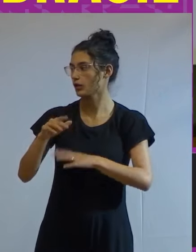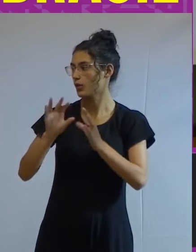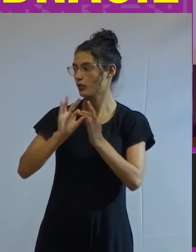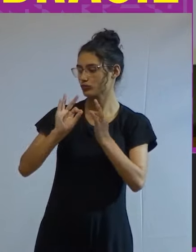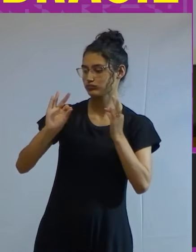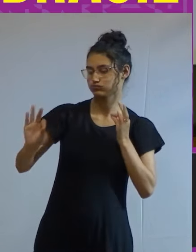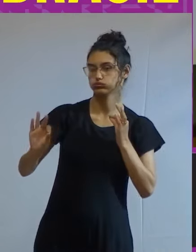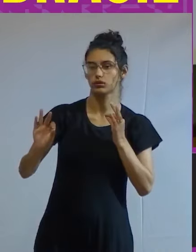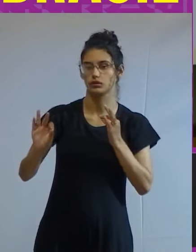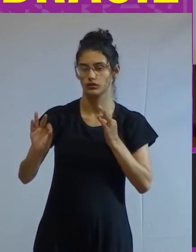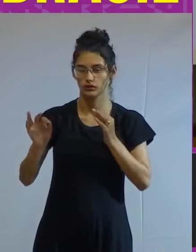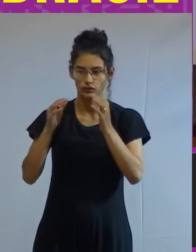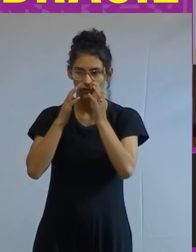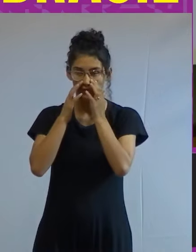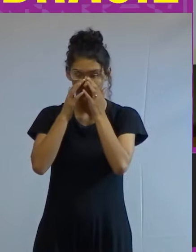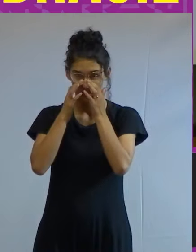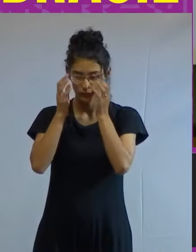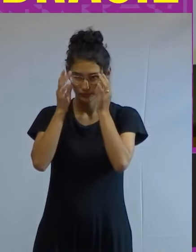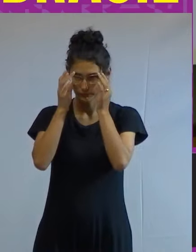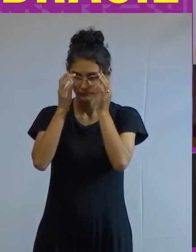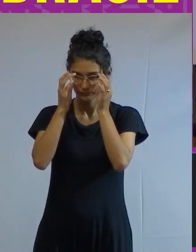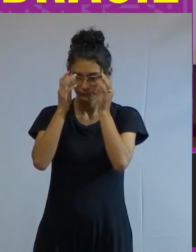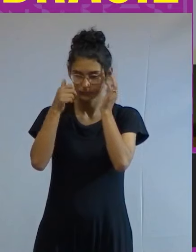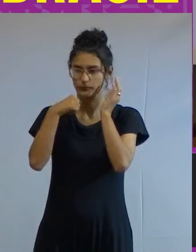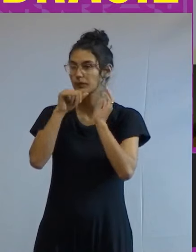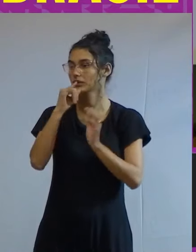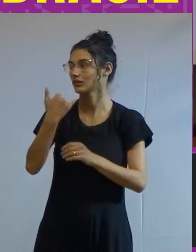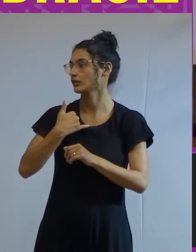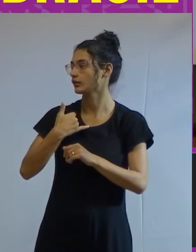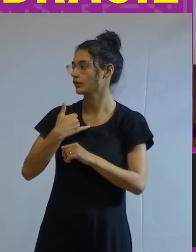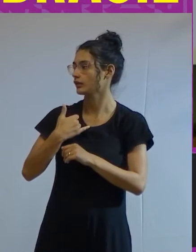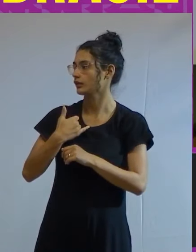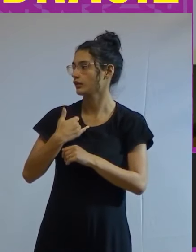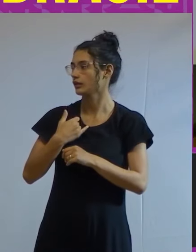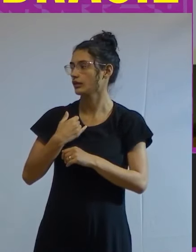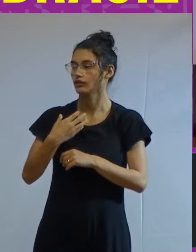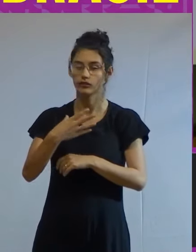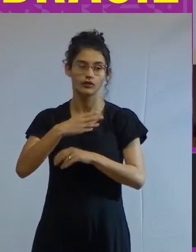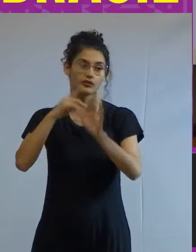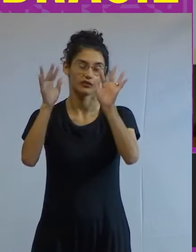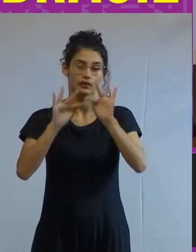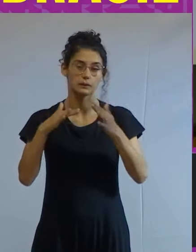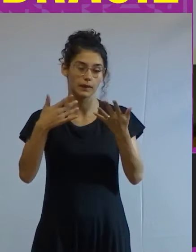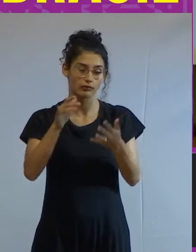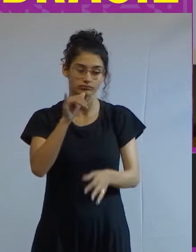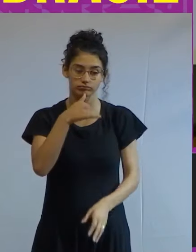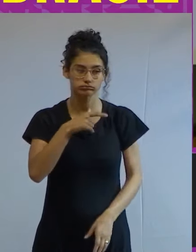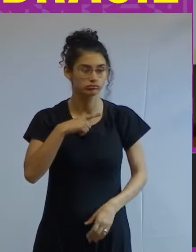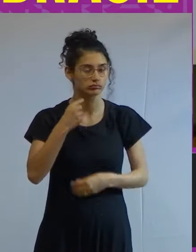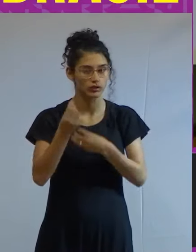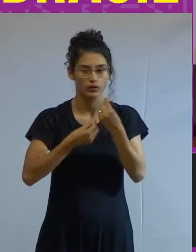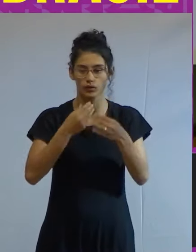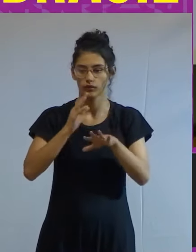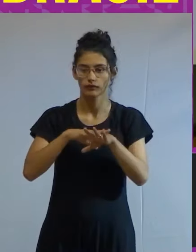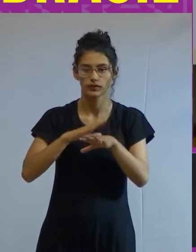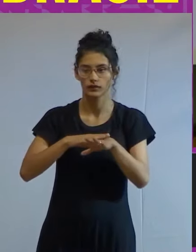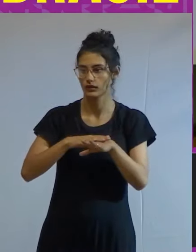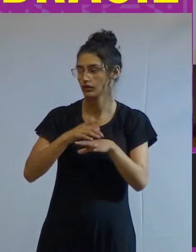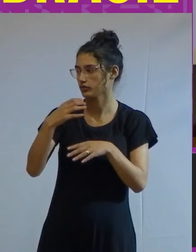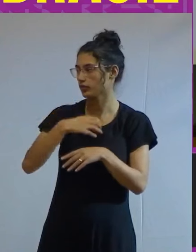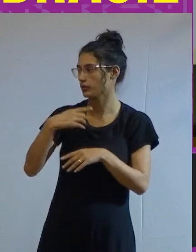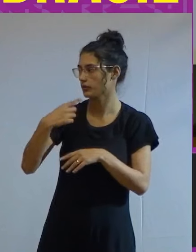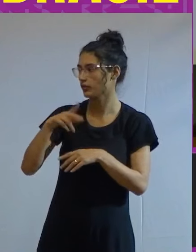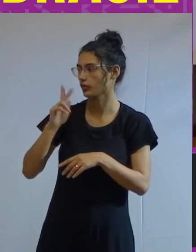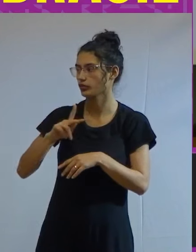distante simplesmente minha mãe falou filha fico muito feliz que você passou mas infelizmente não tem como arcar com esses custos para